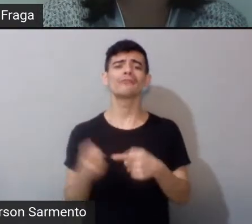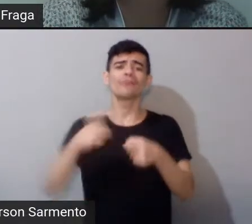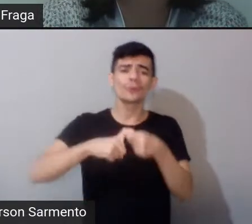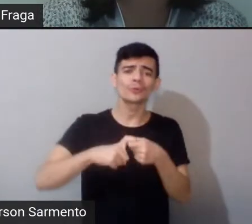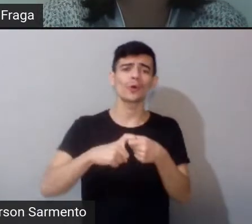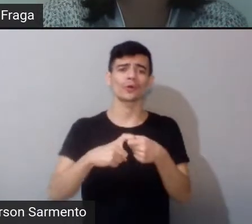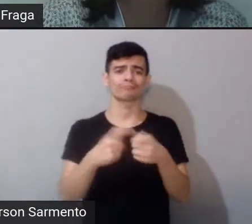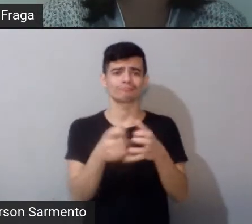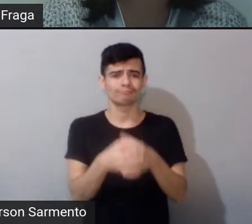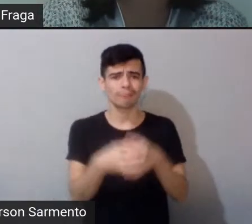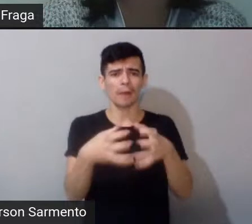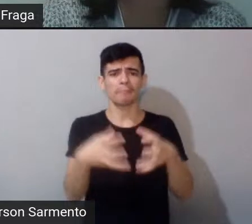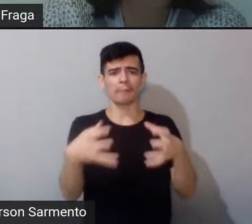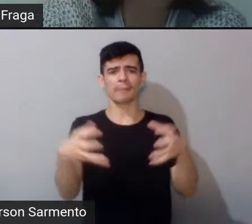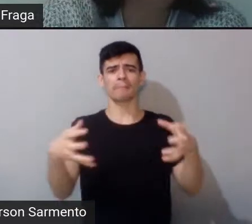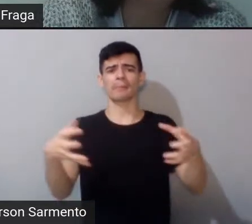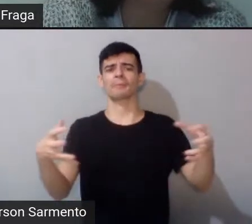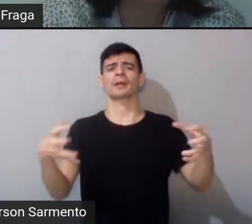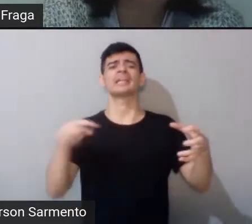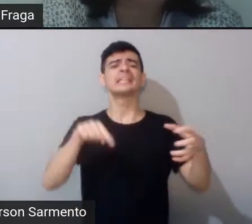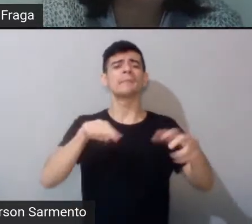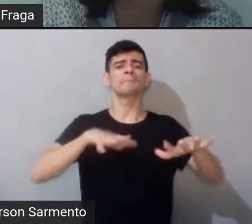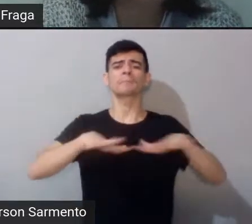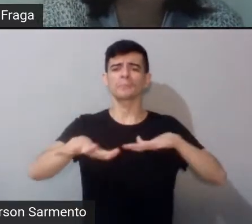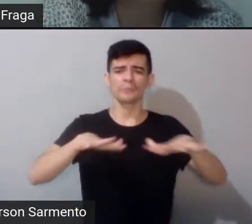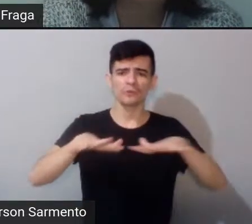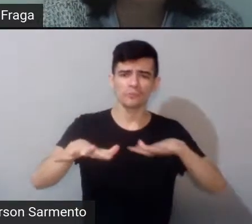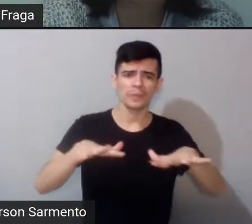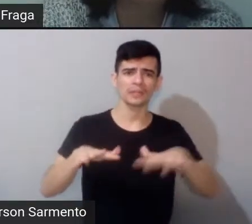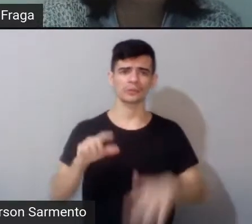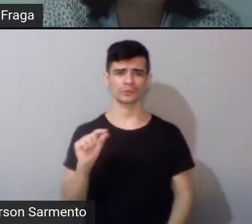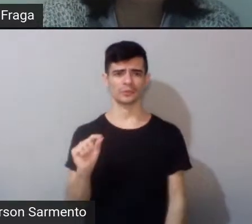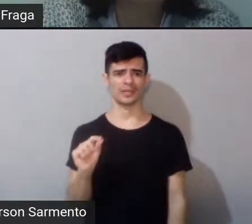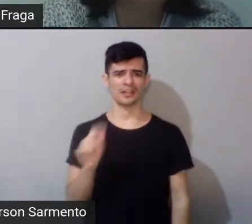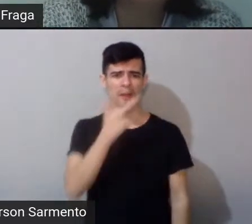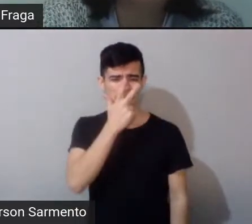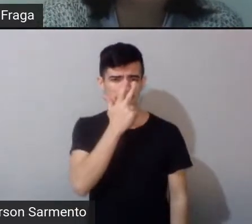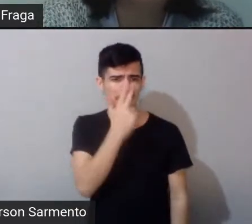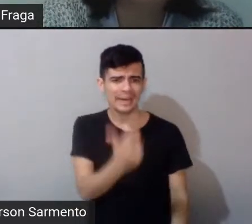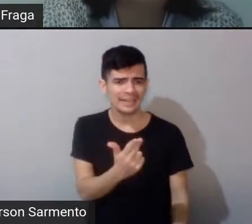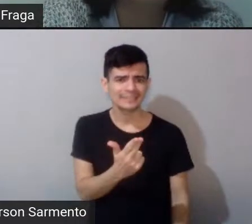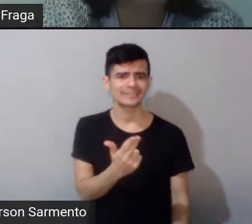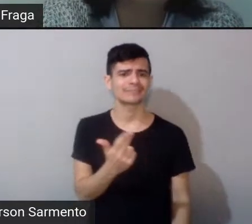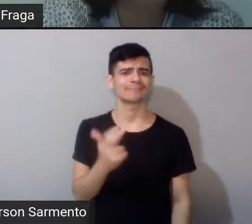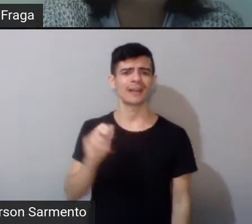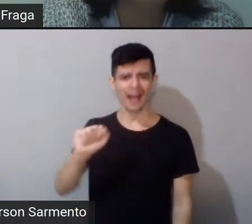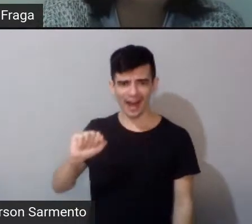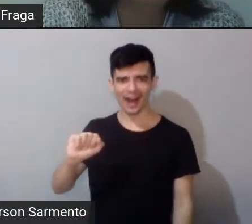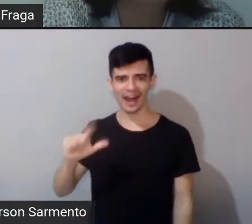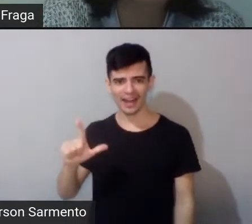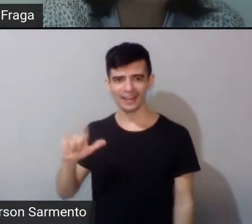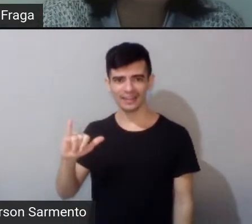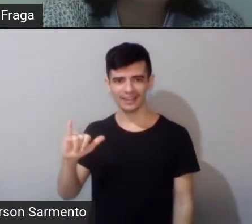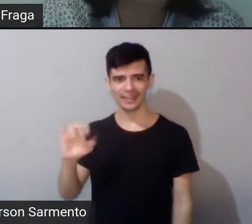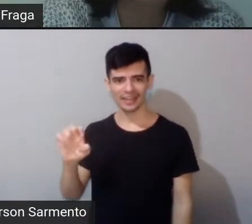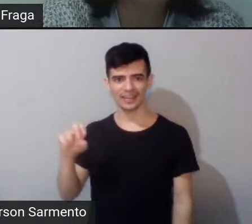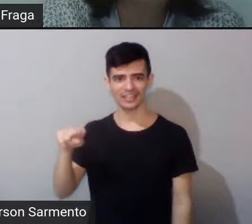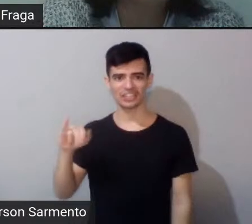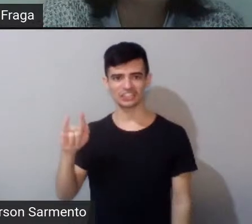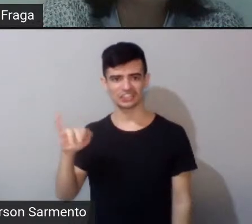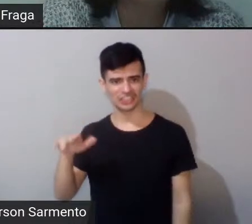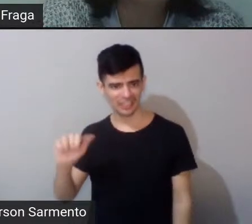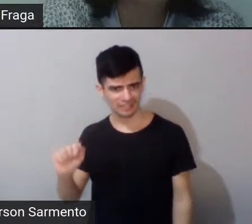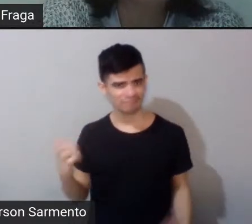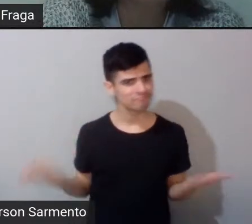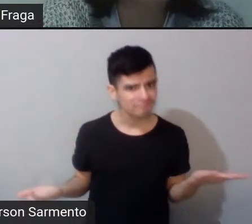é esse? Que movimento alien é esse? Que movimento de fora do Estado é esse? Aí eu falo um pouco